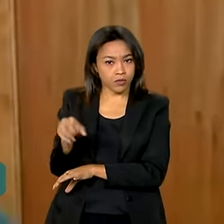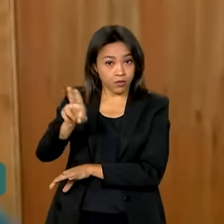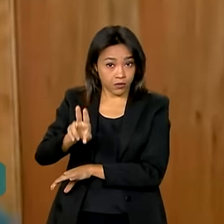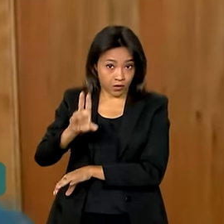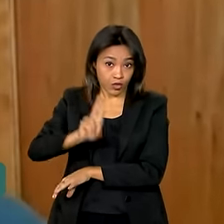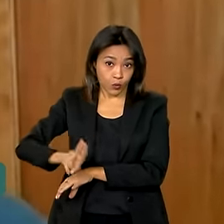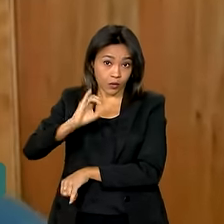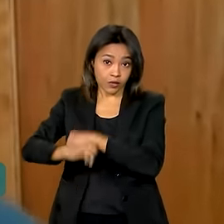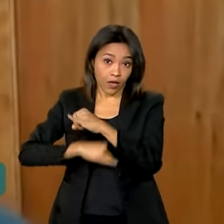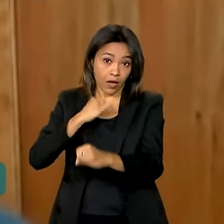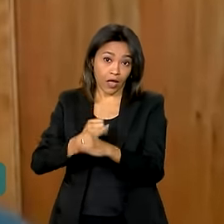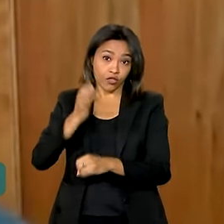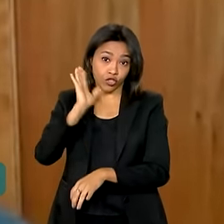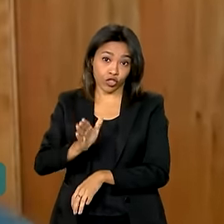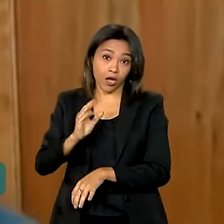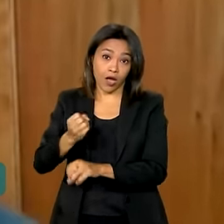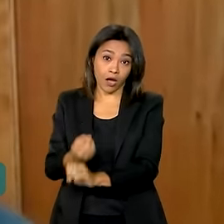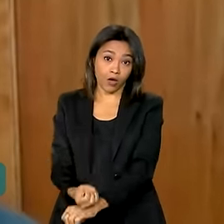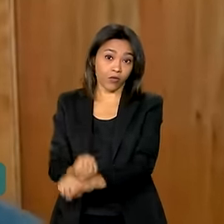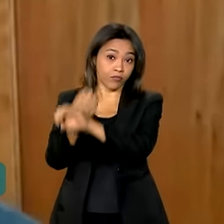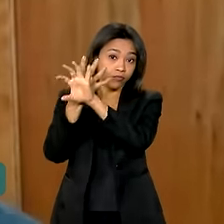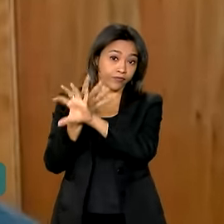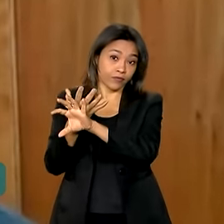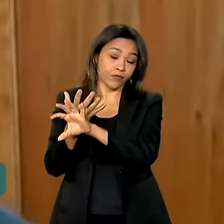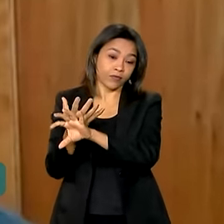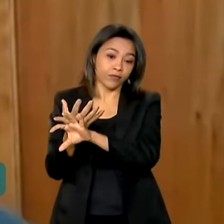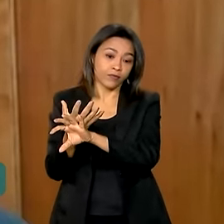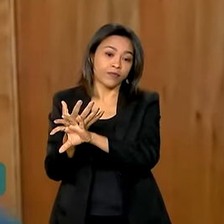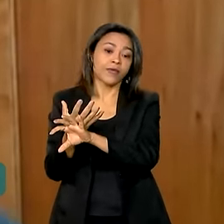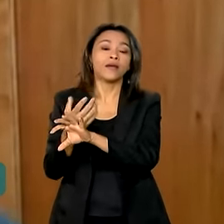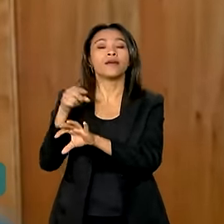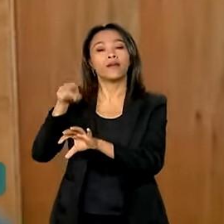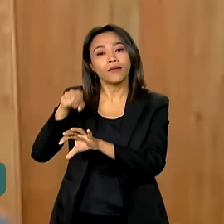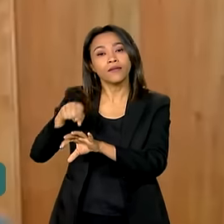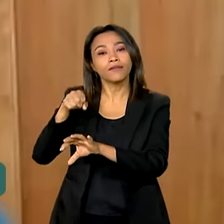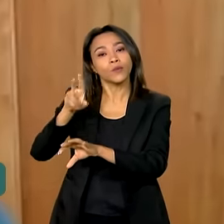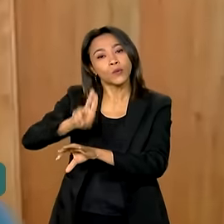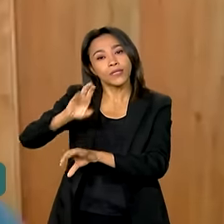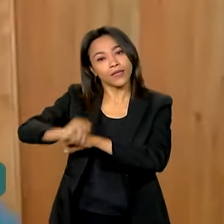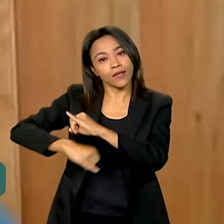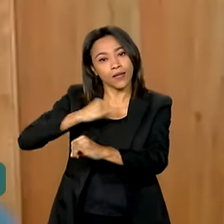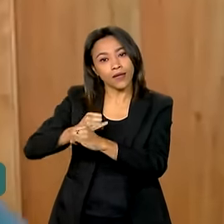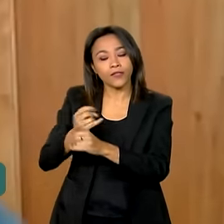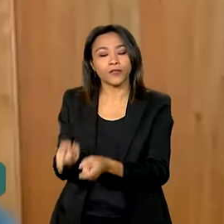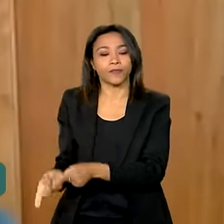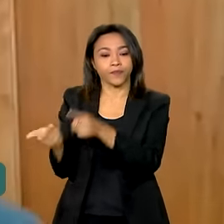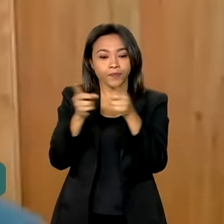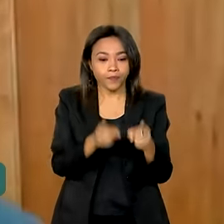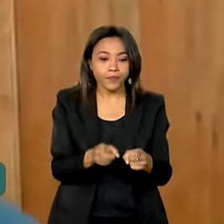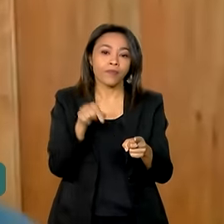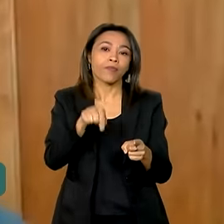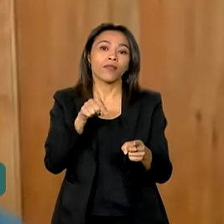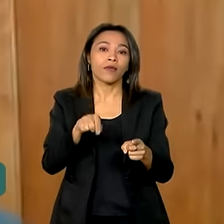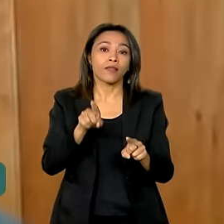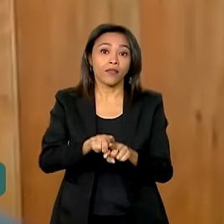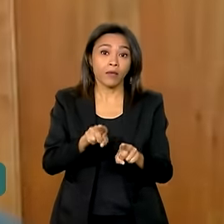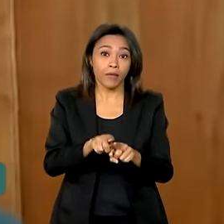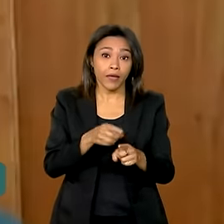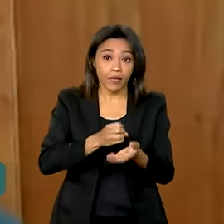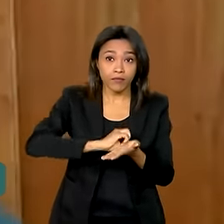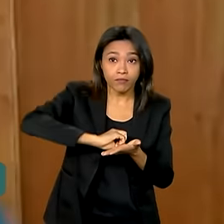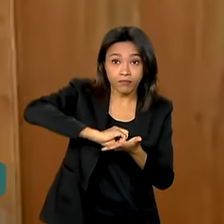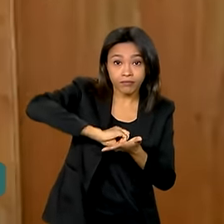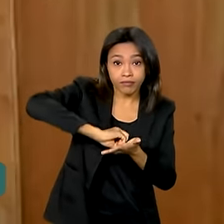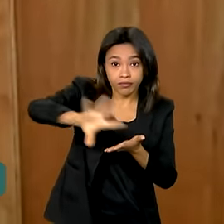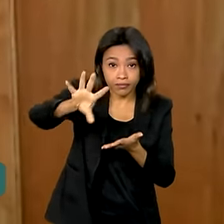afirmaram ter feito chamadas de voz ou vídeo pela internet. Seguido por enviar ou receber mensagem